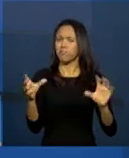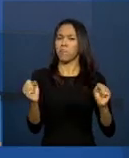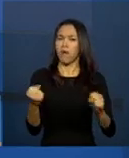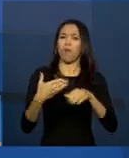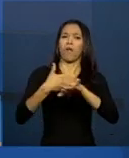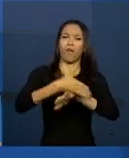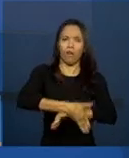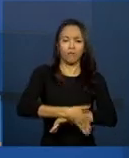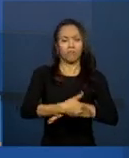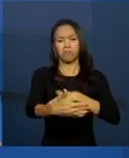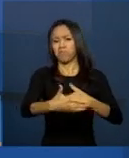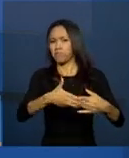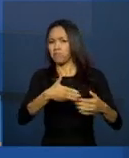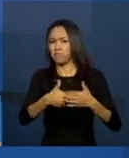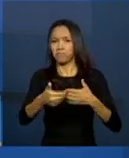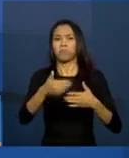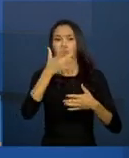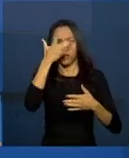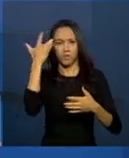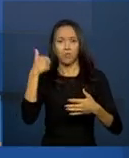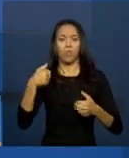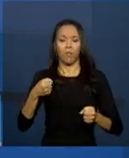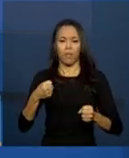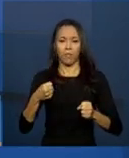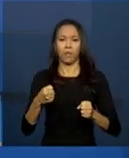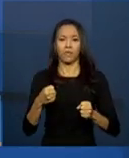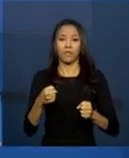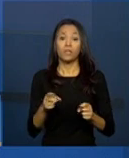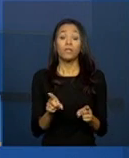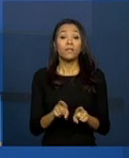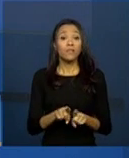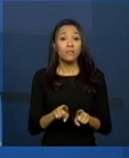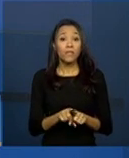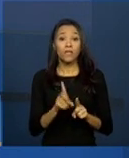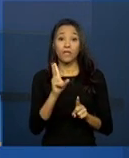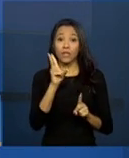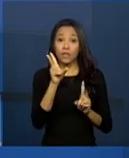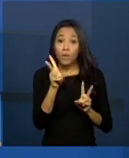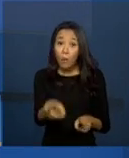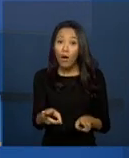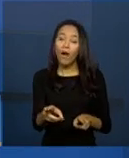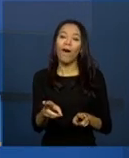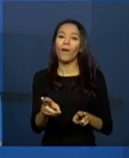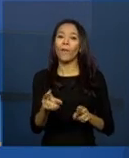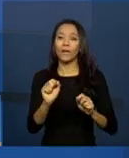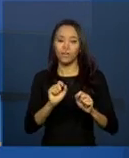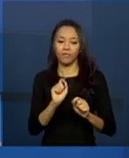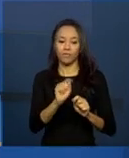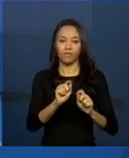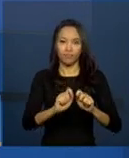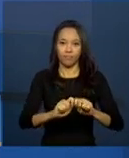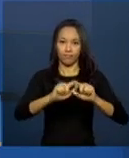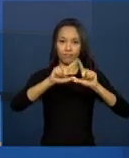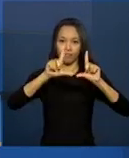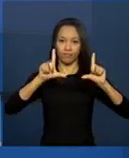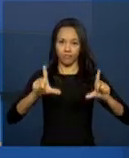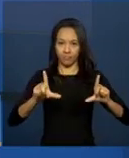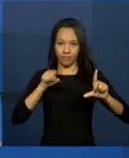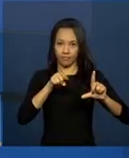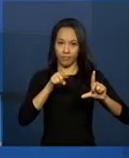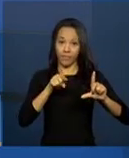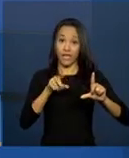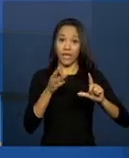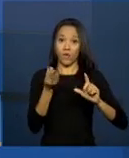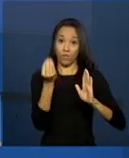acessado hoje pela mesma página que a gente acessa o registro mensal de atendimento. Então, o